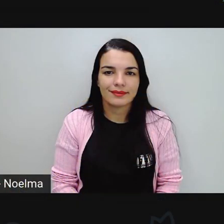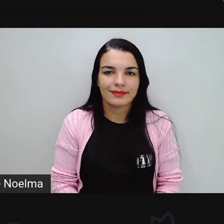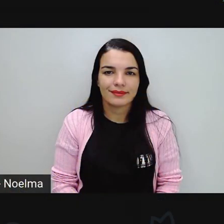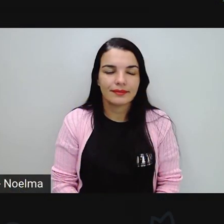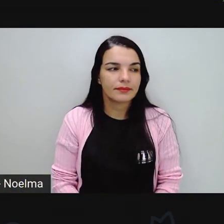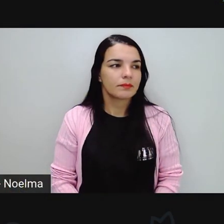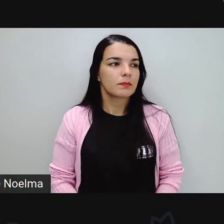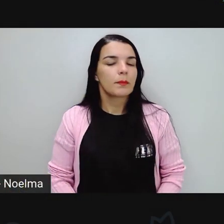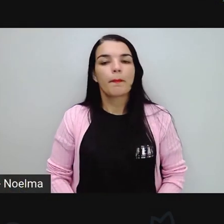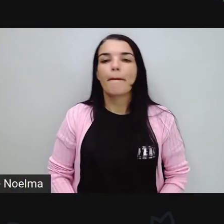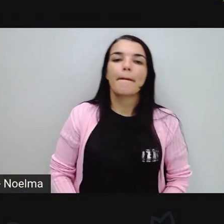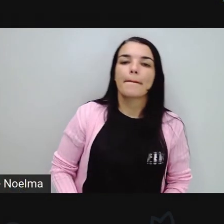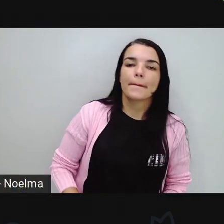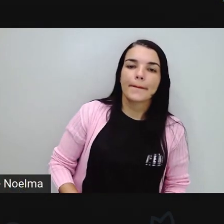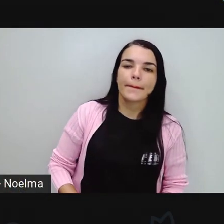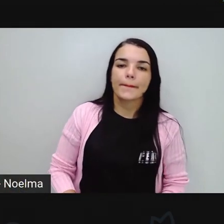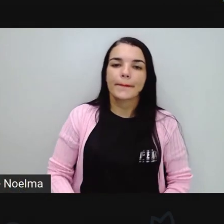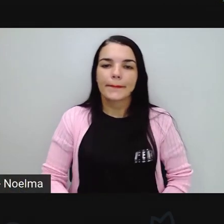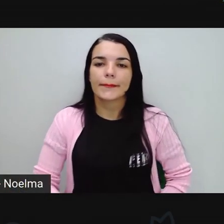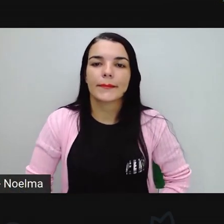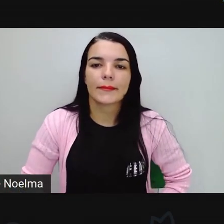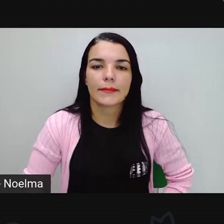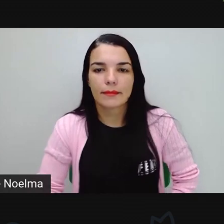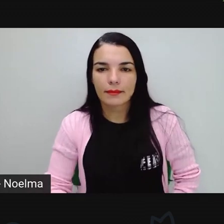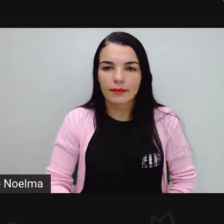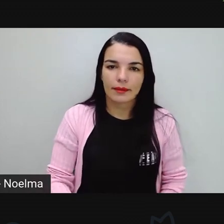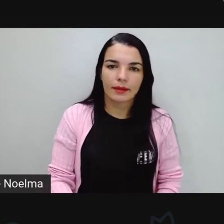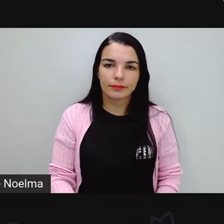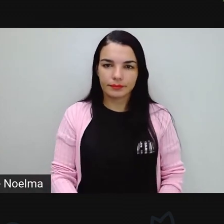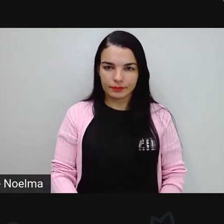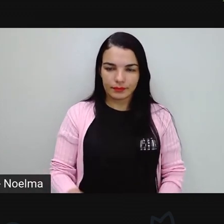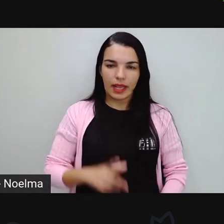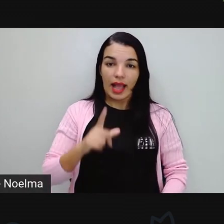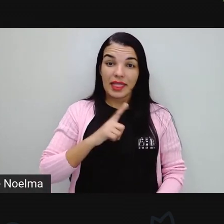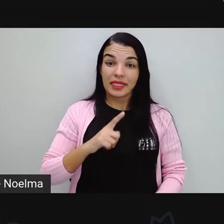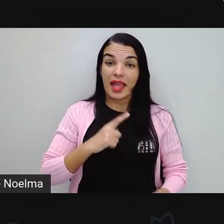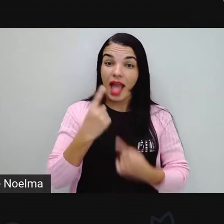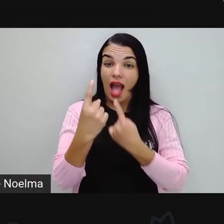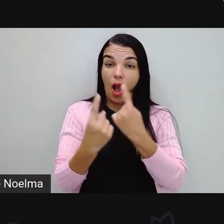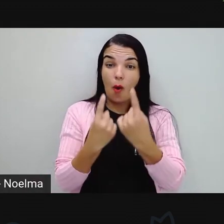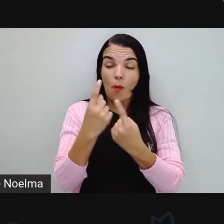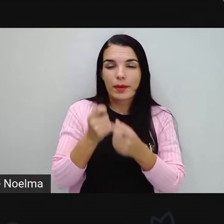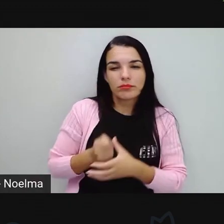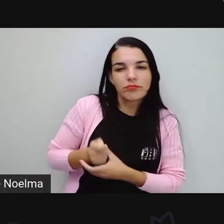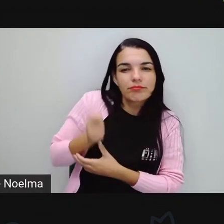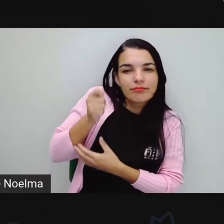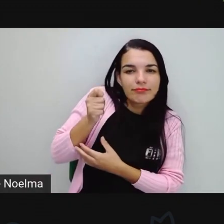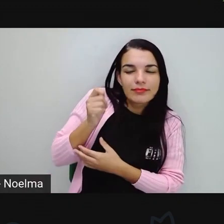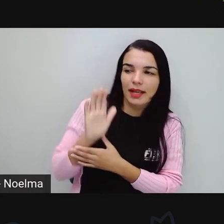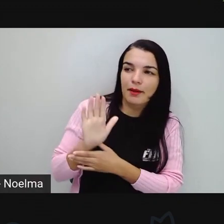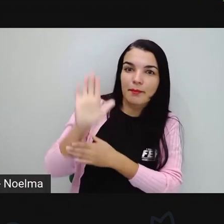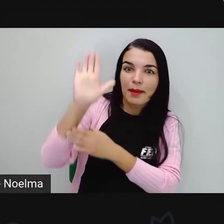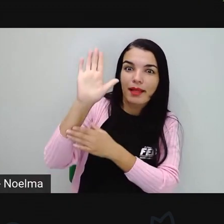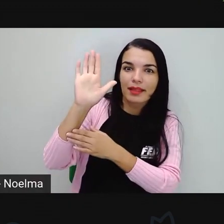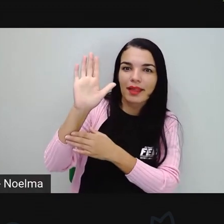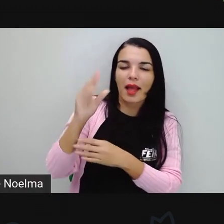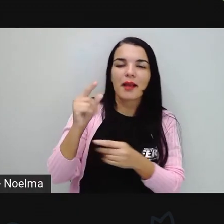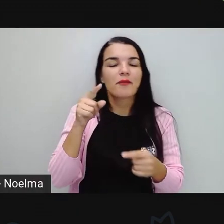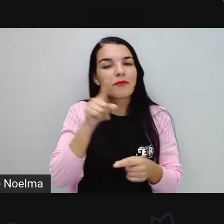Aqui eu trouxe para vocês algumas plaquinhas. E vou indicar aí essa leitura de imagem.